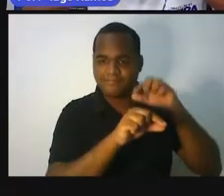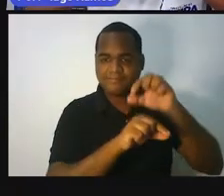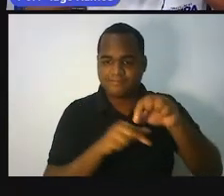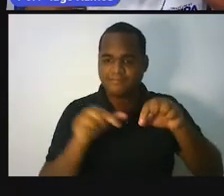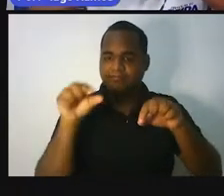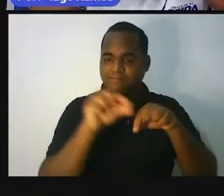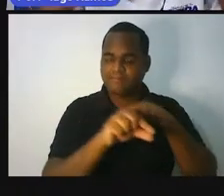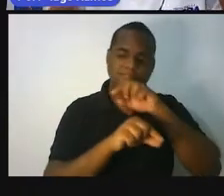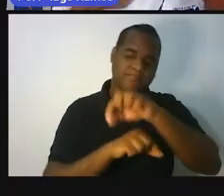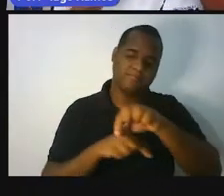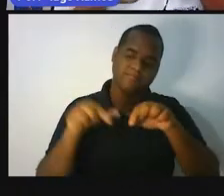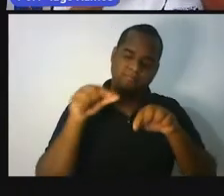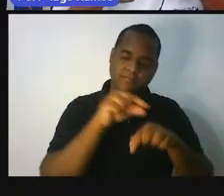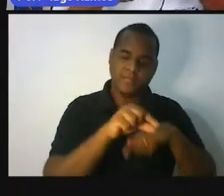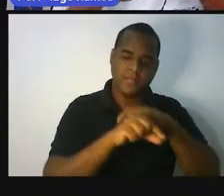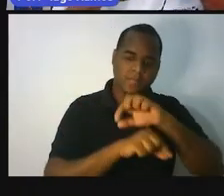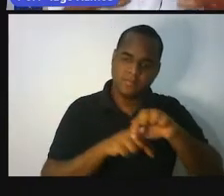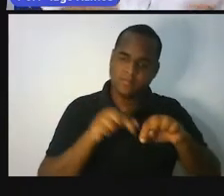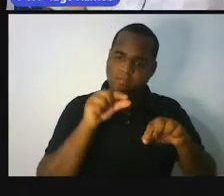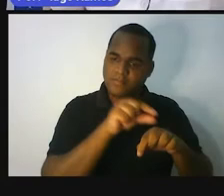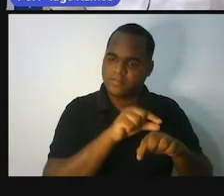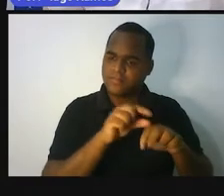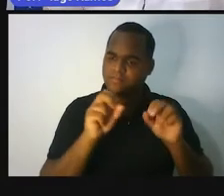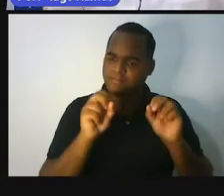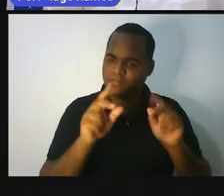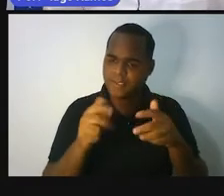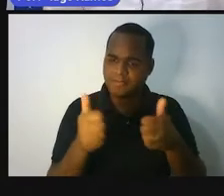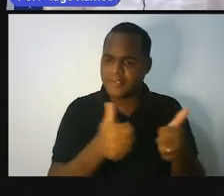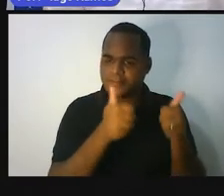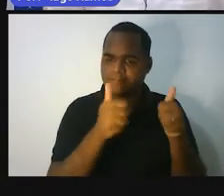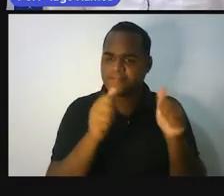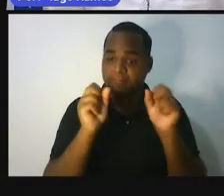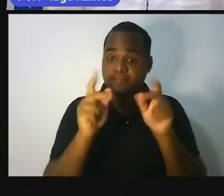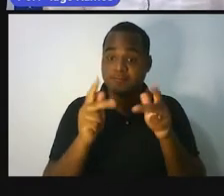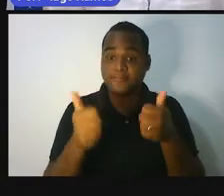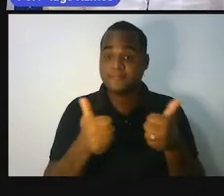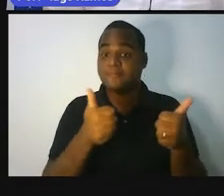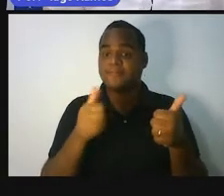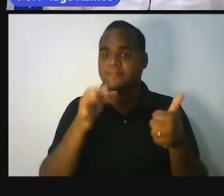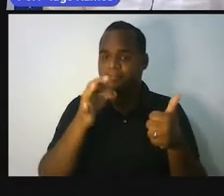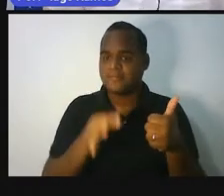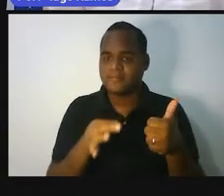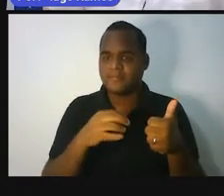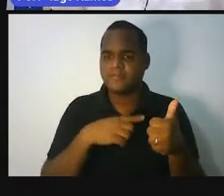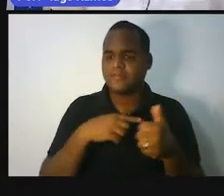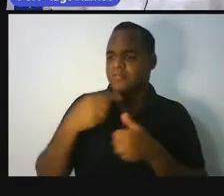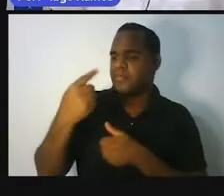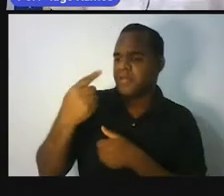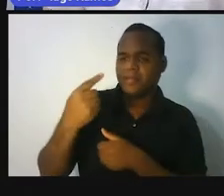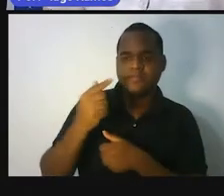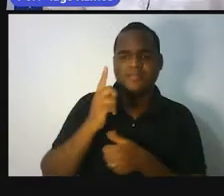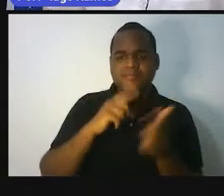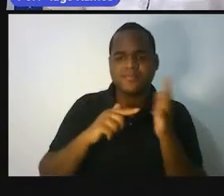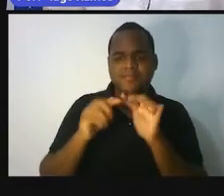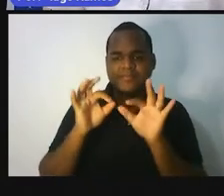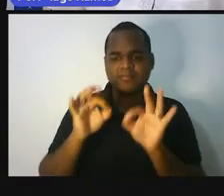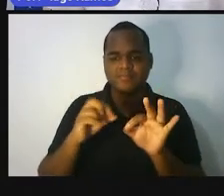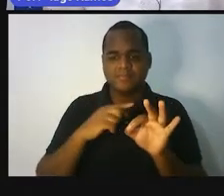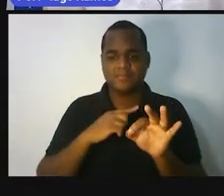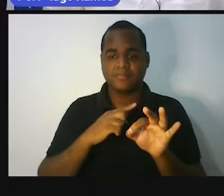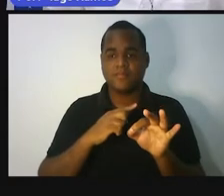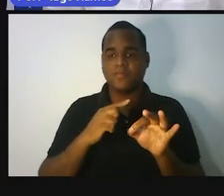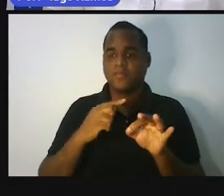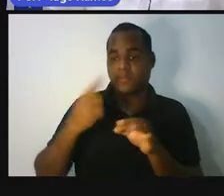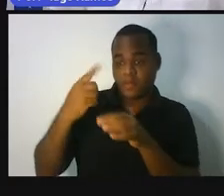um pedaço ao outro e a coisa tome forma. Onde estiveram os primeiros pedaços? Quem criou esses